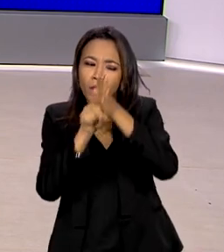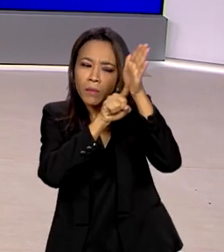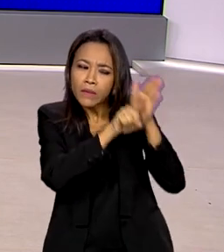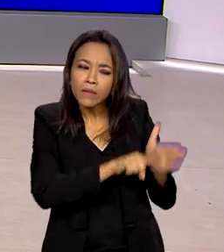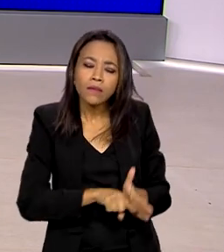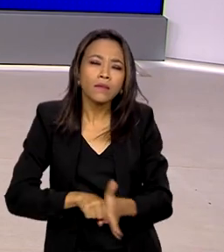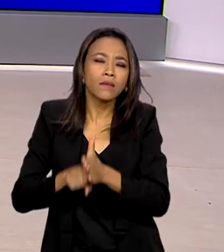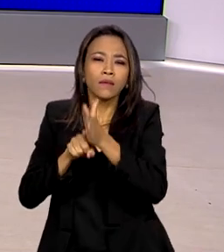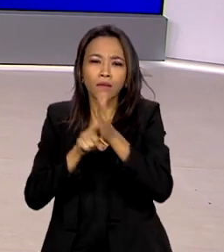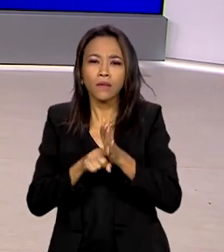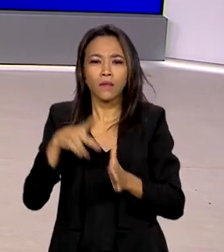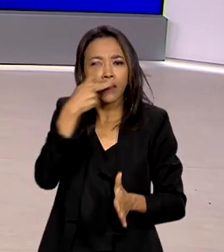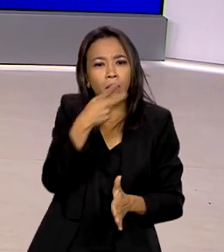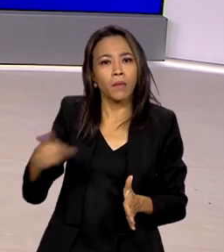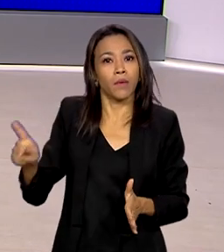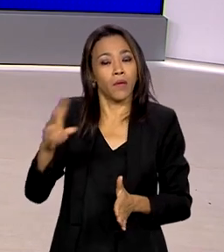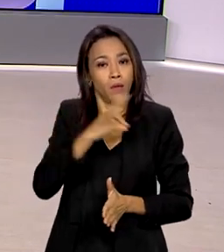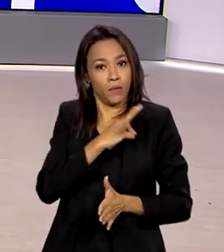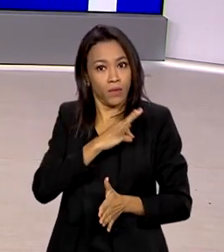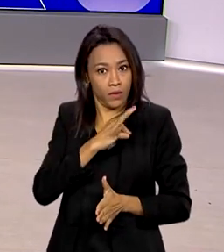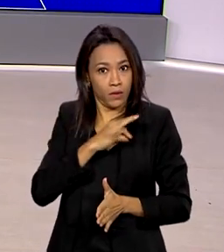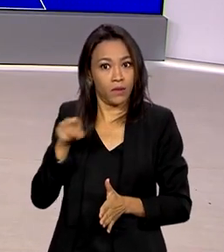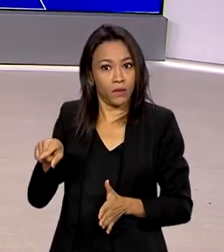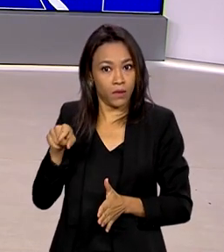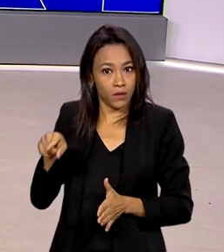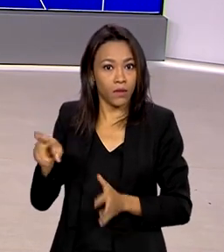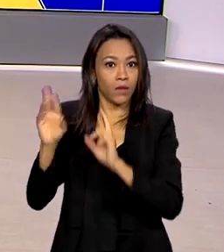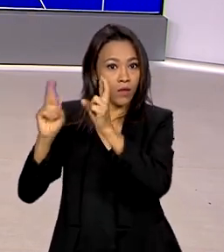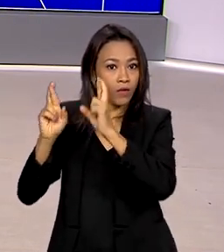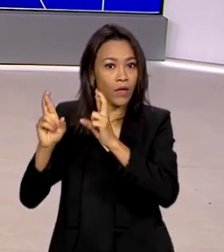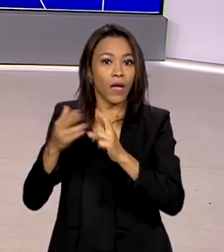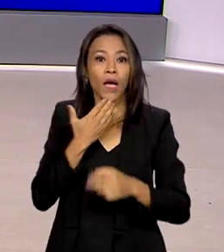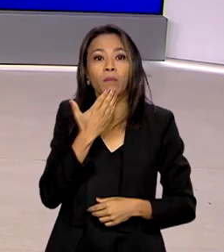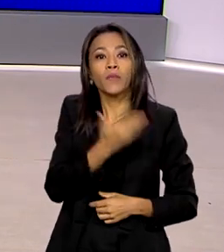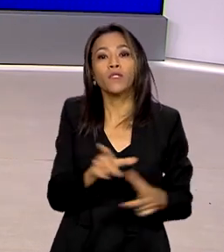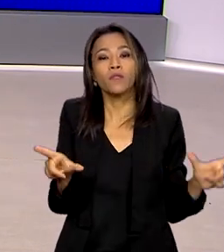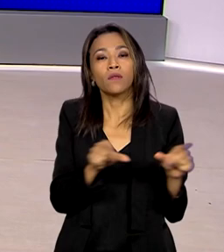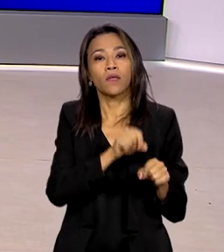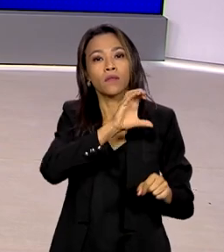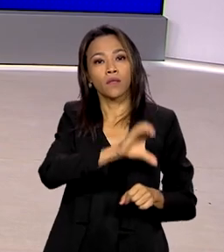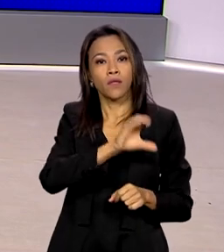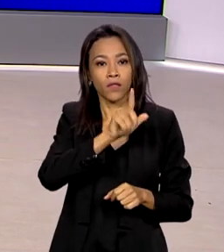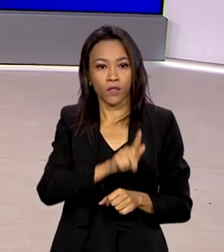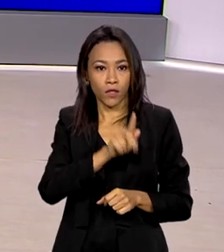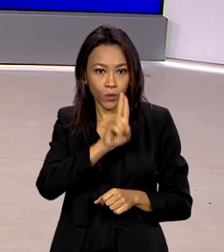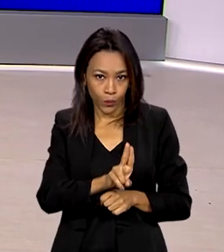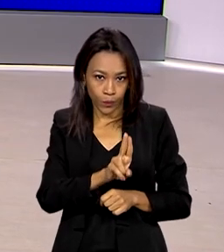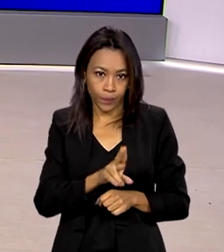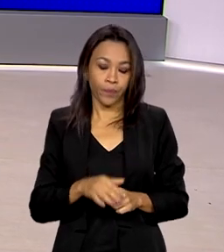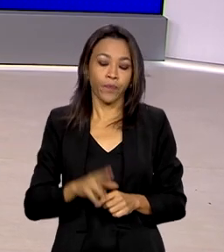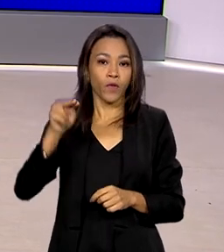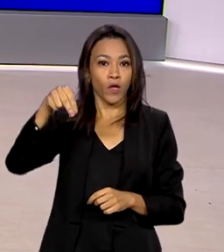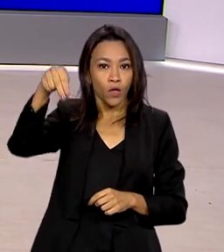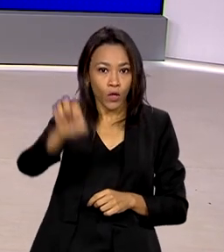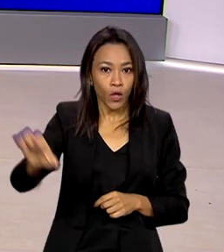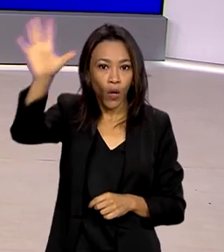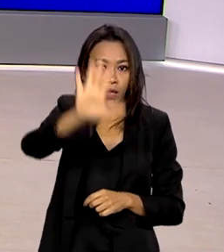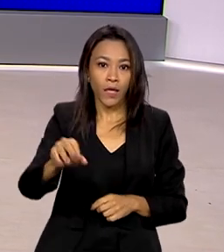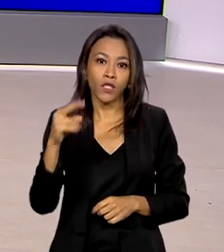feito pela própria PRF a pedido da Controladoria Geral da União. Enquanto no Nordeste, 2